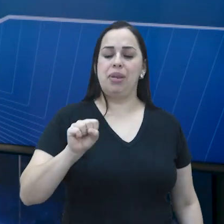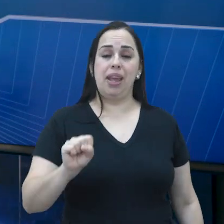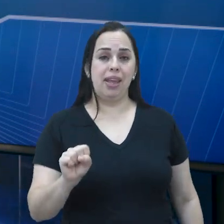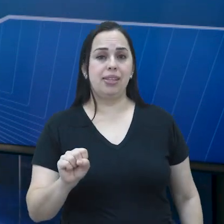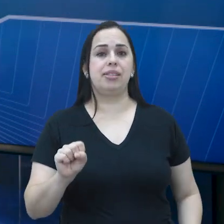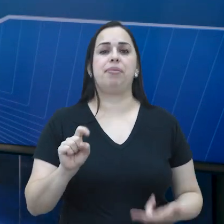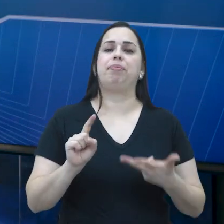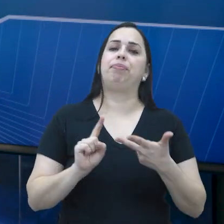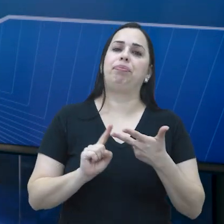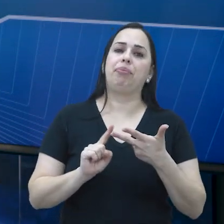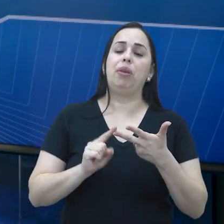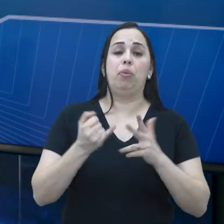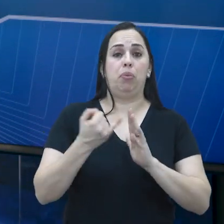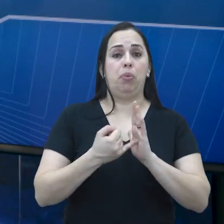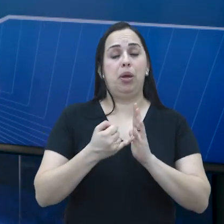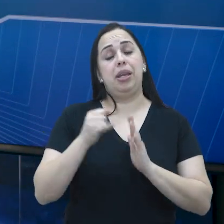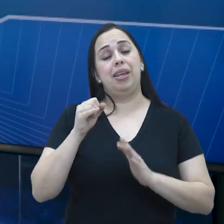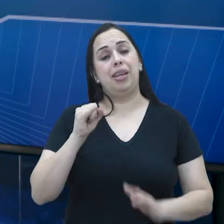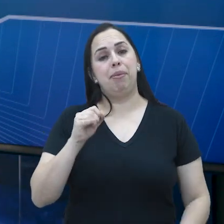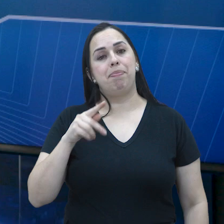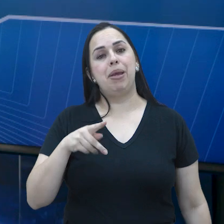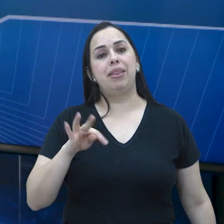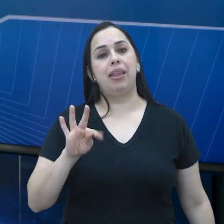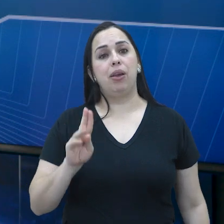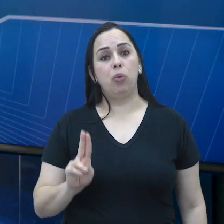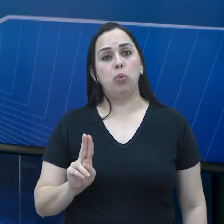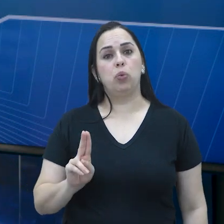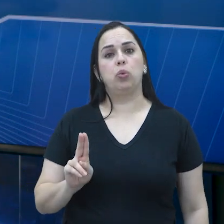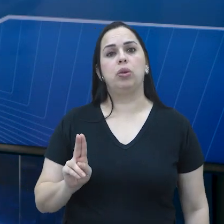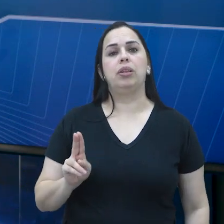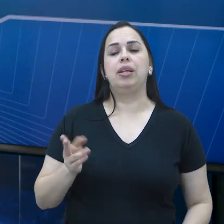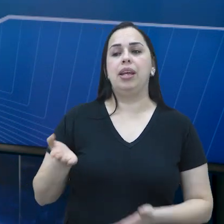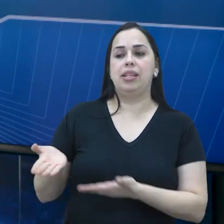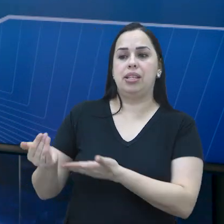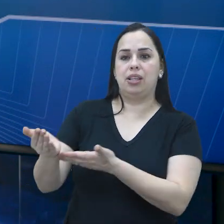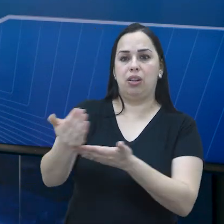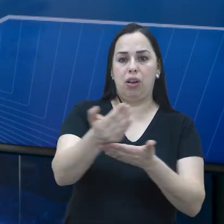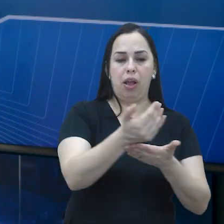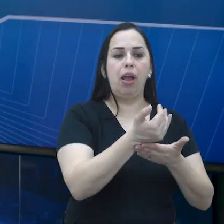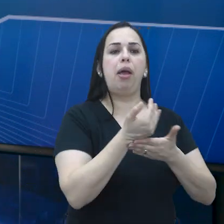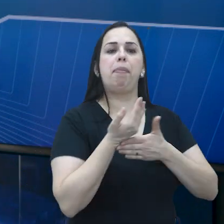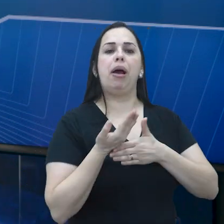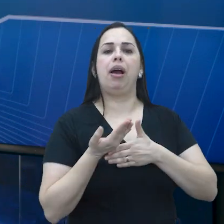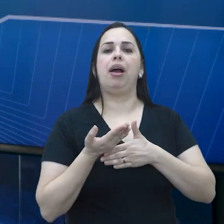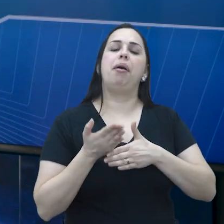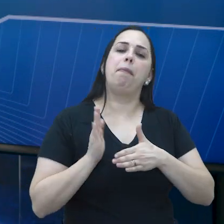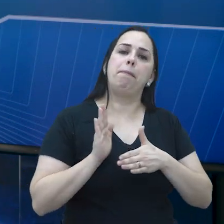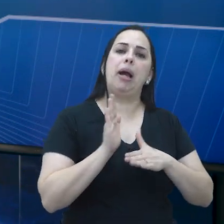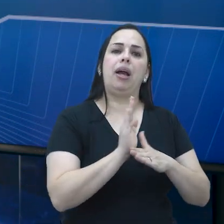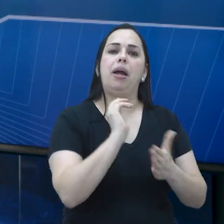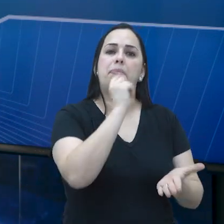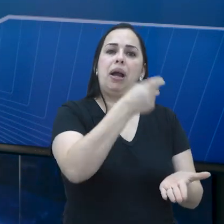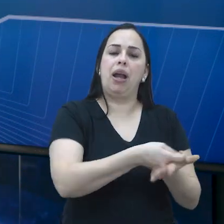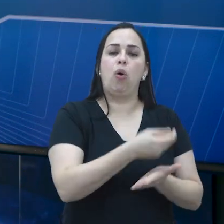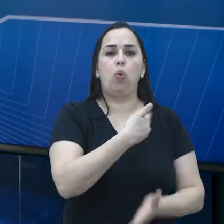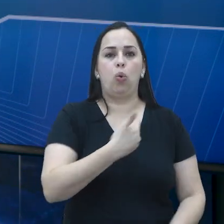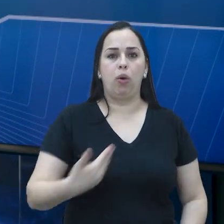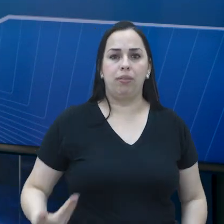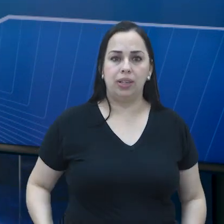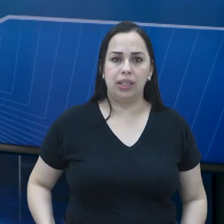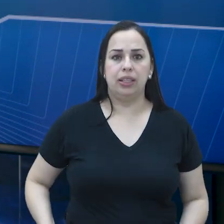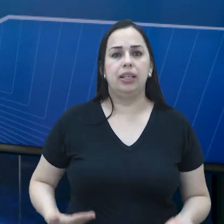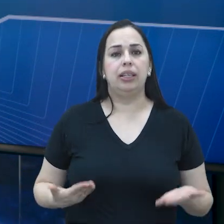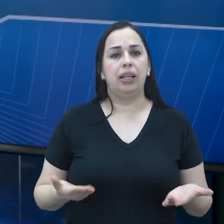o valor do IPTU, esses valores são usados para custear a máquina em geral. Então, o retorno acaba